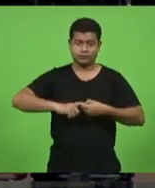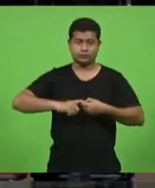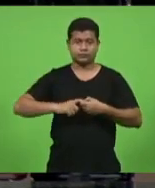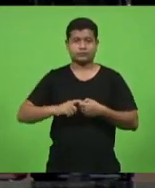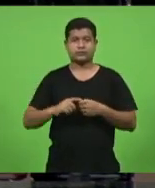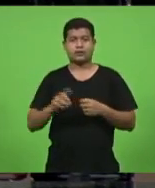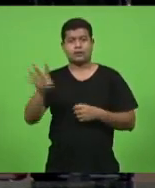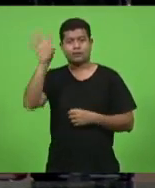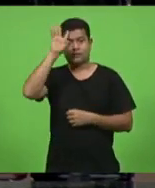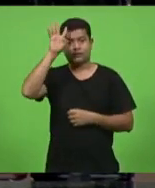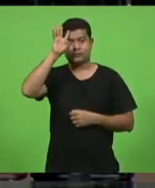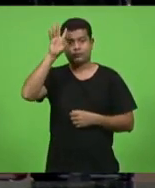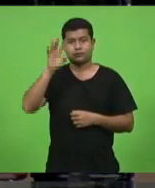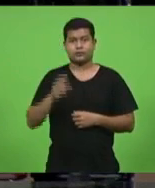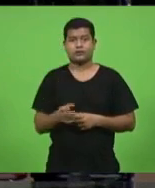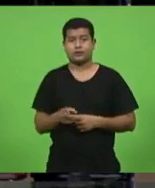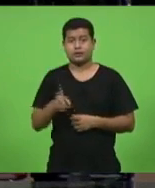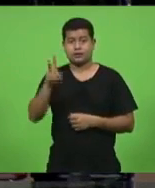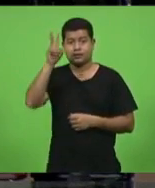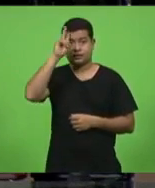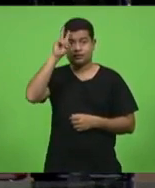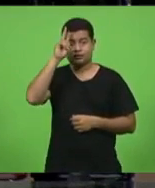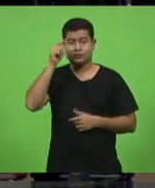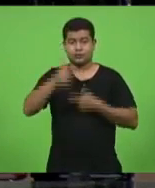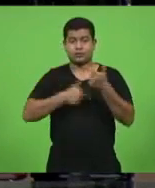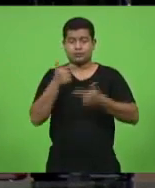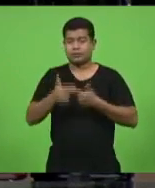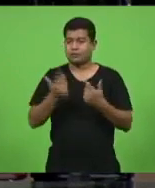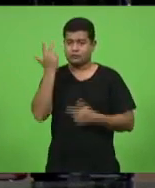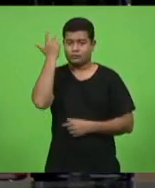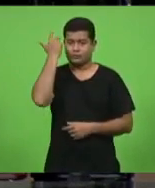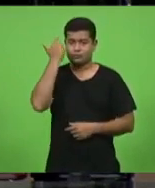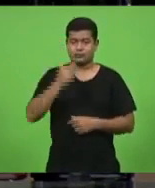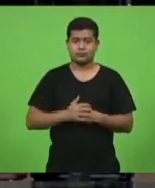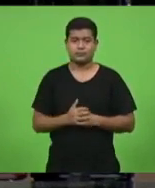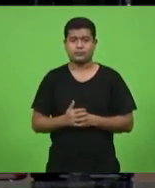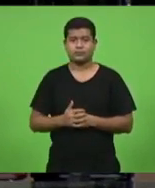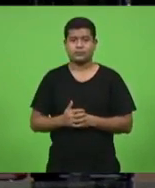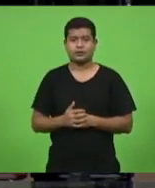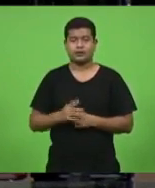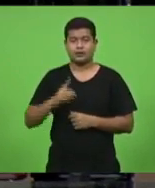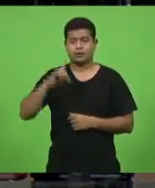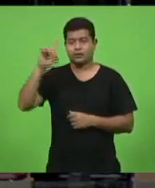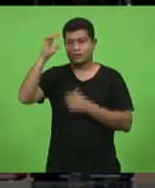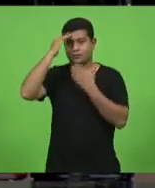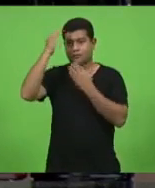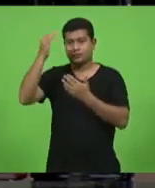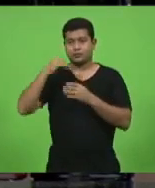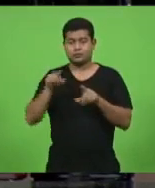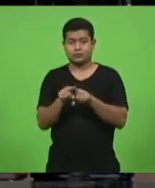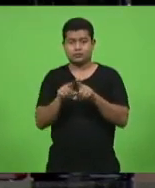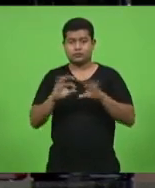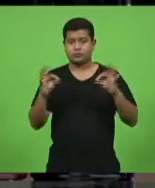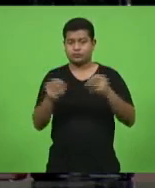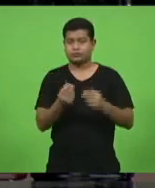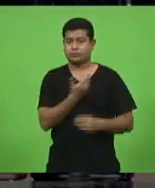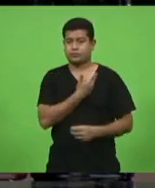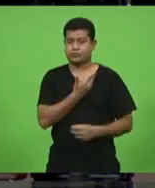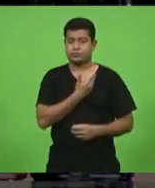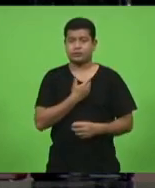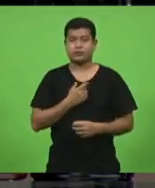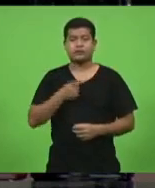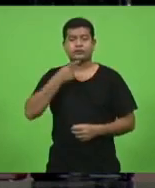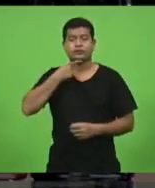segunda-feira a casa trabalha de forma normal agradecendo a Deus e a todos os colegas que nos ajudaram a fazer a presente sessão desejamos